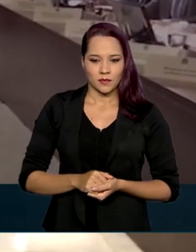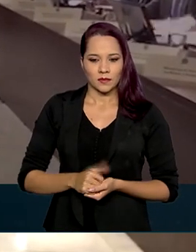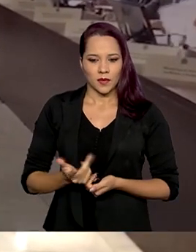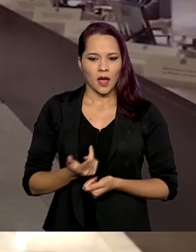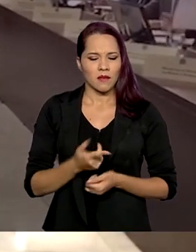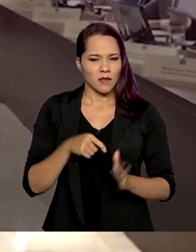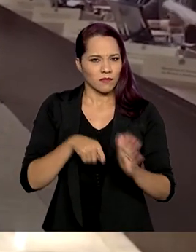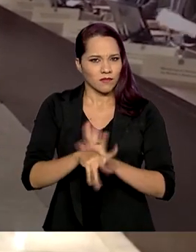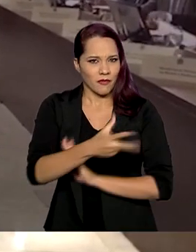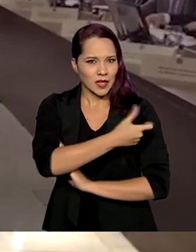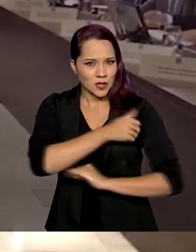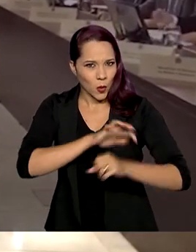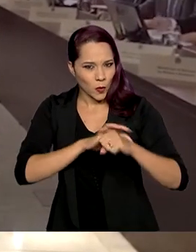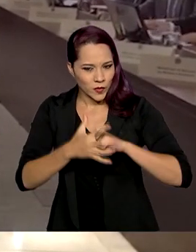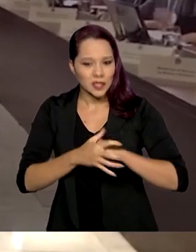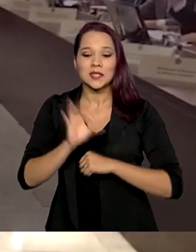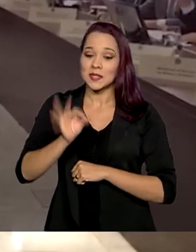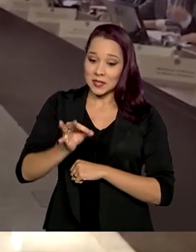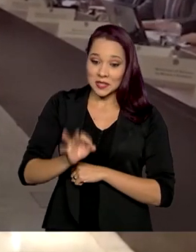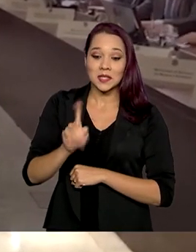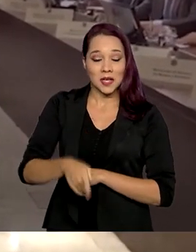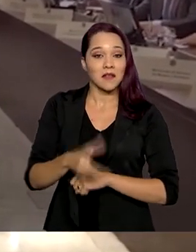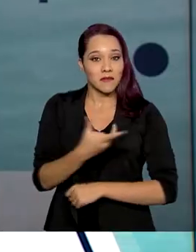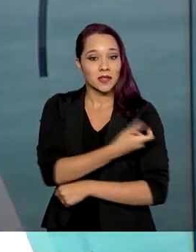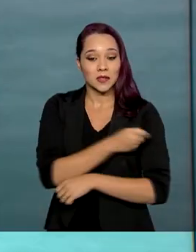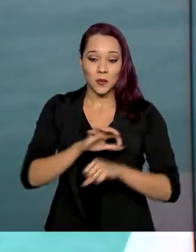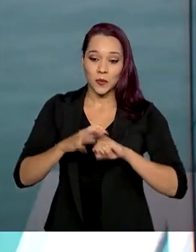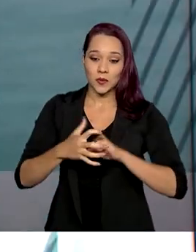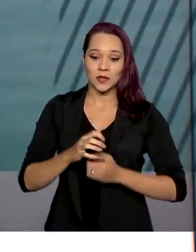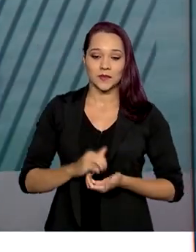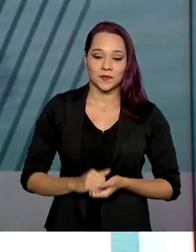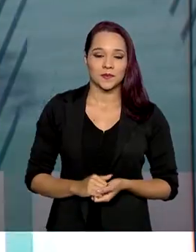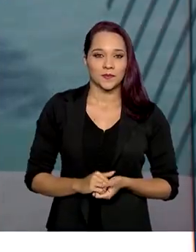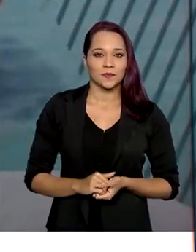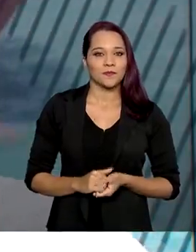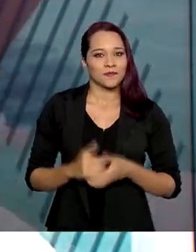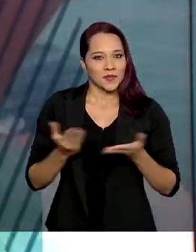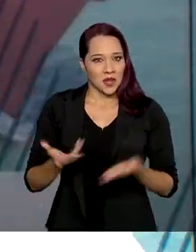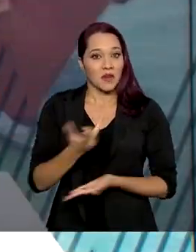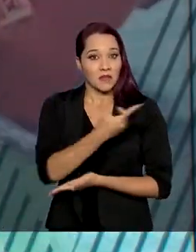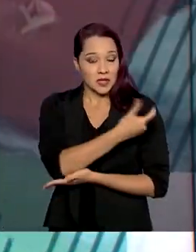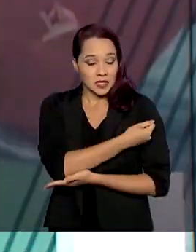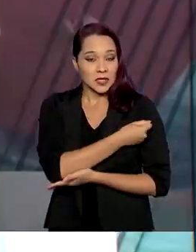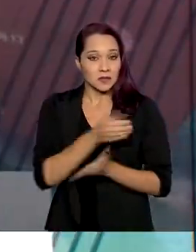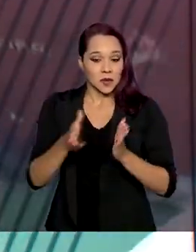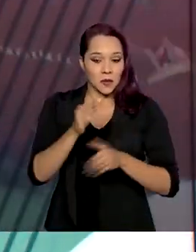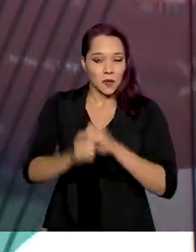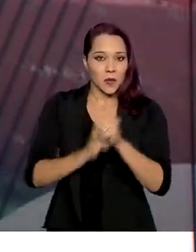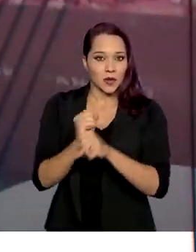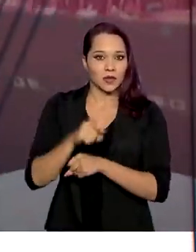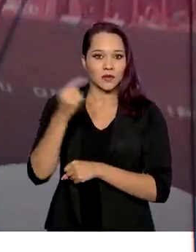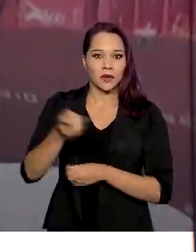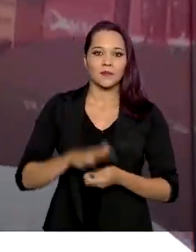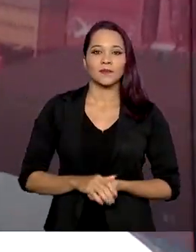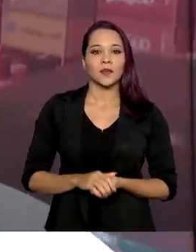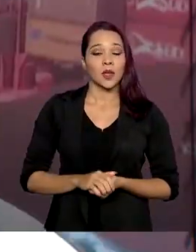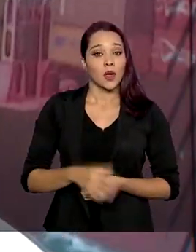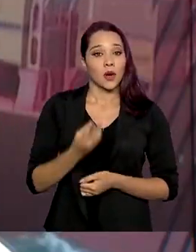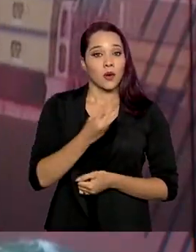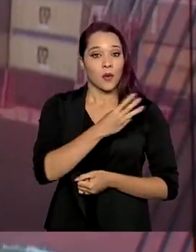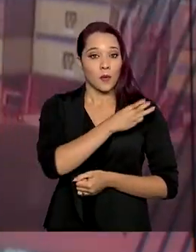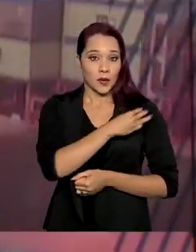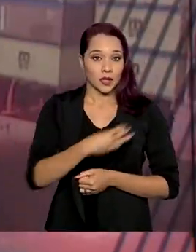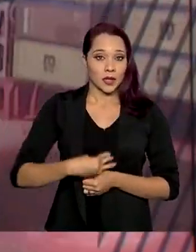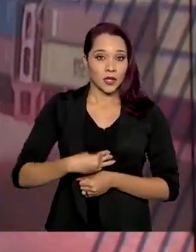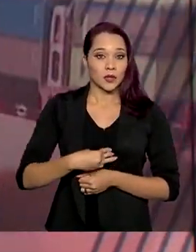do Covid também? É, do Covid. Essa mesmo. E com a vacina prevista para o ano que vem, o ministro do Turismo